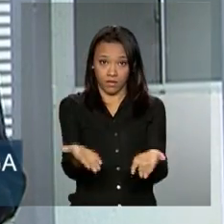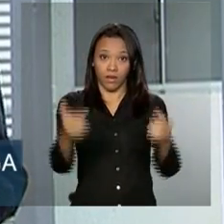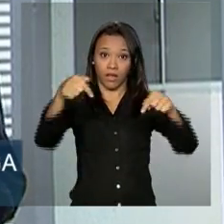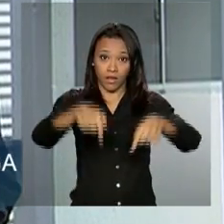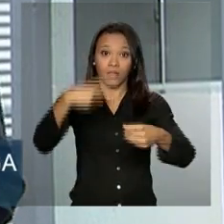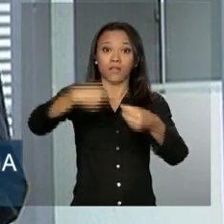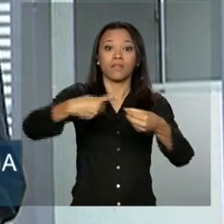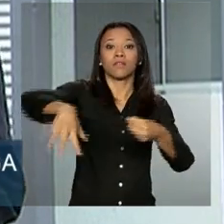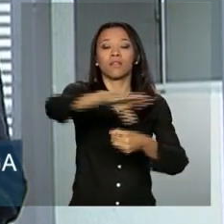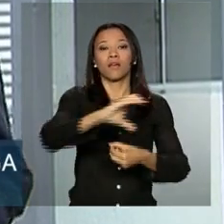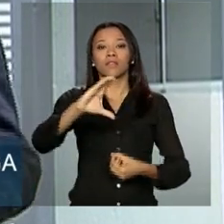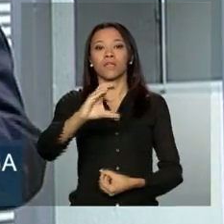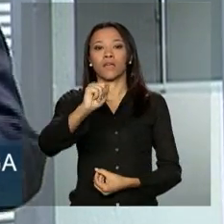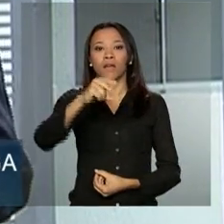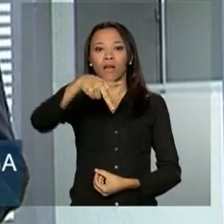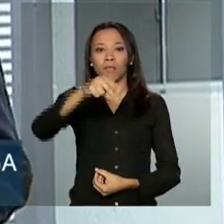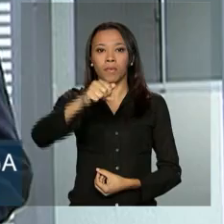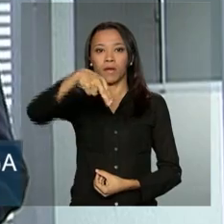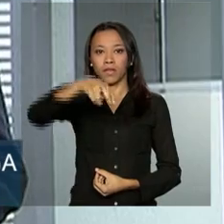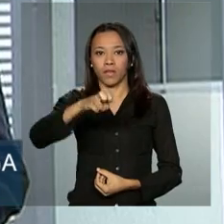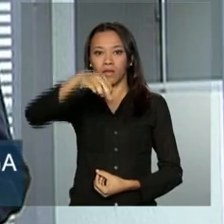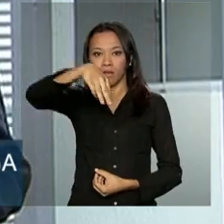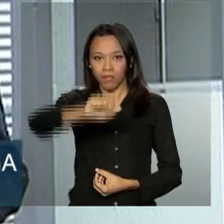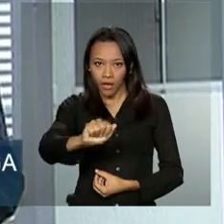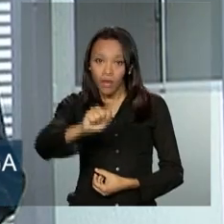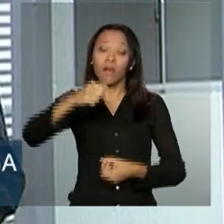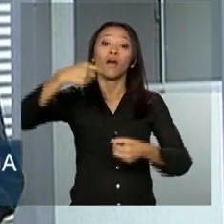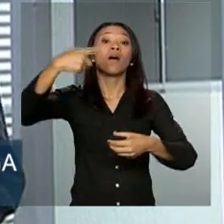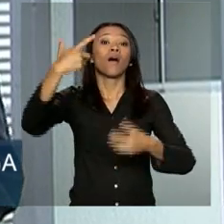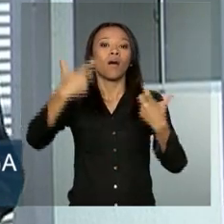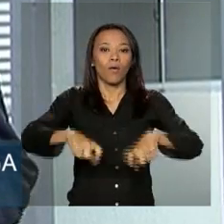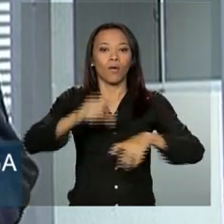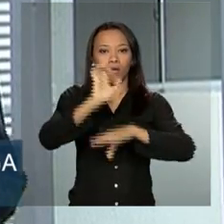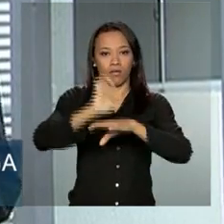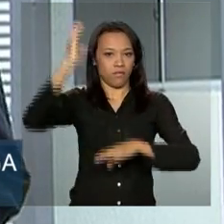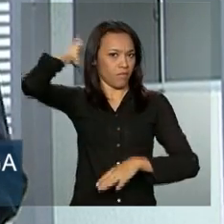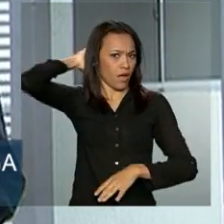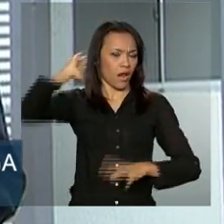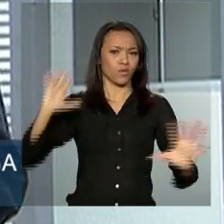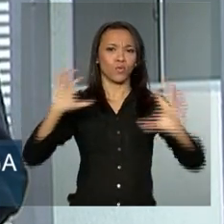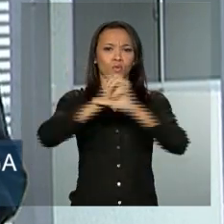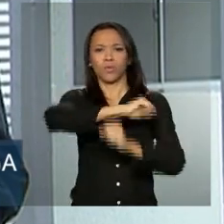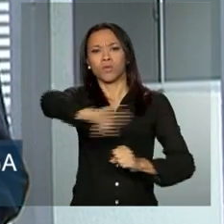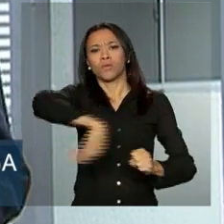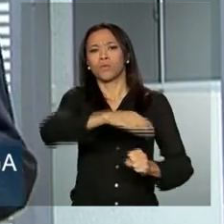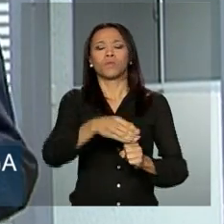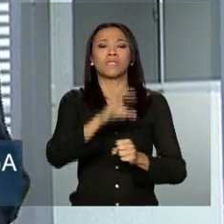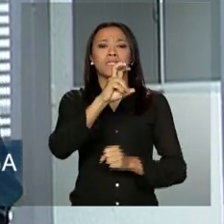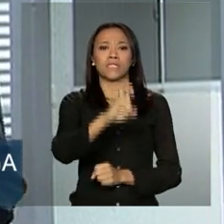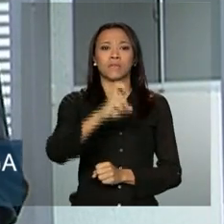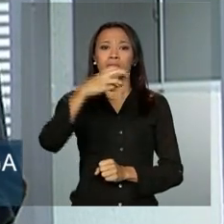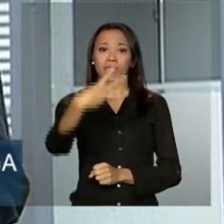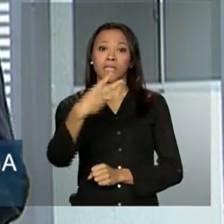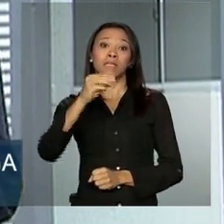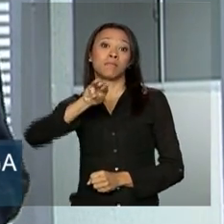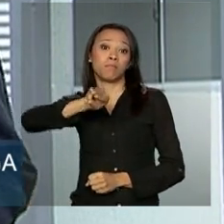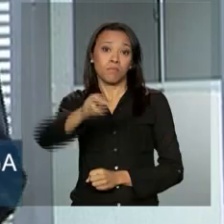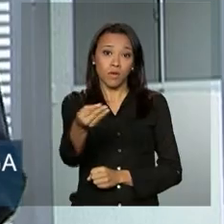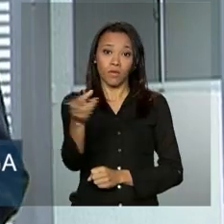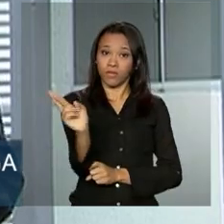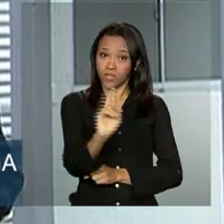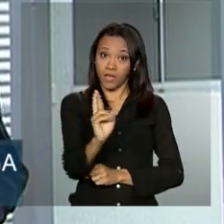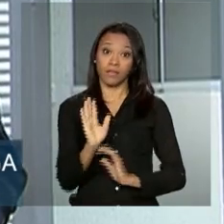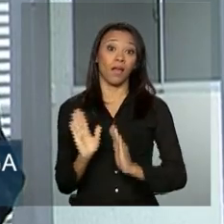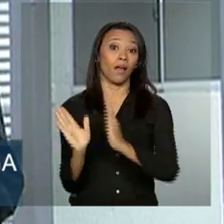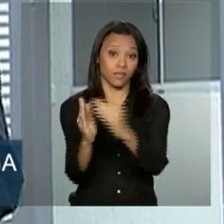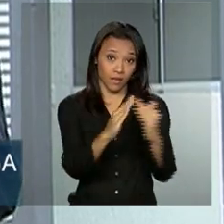Souza, em Capanema, no Pará. O investimento total aqui no empreendimento foi de cerca de 53 milhões de reais e as